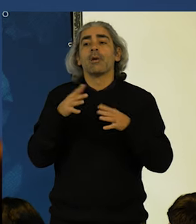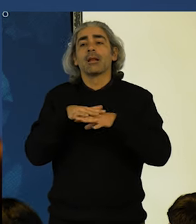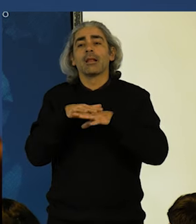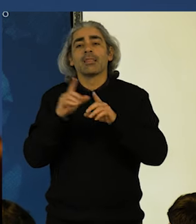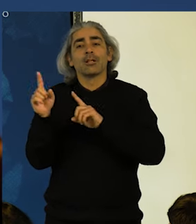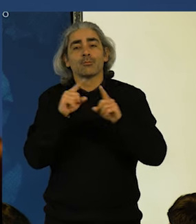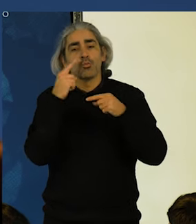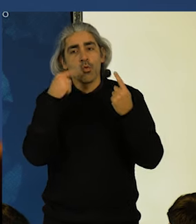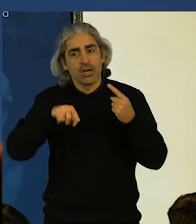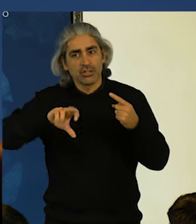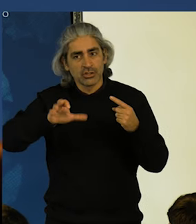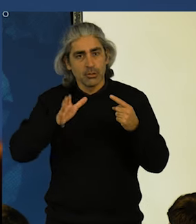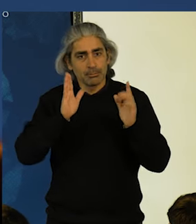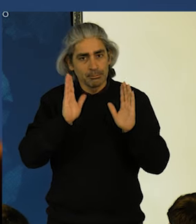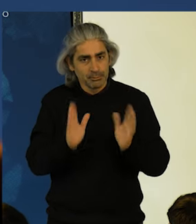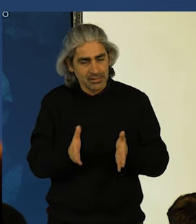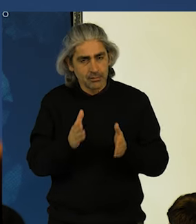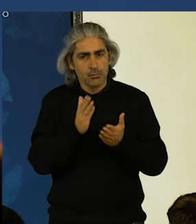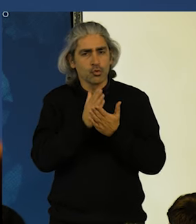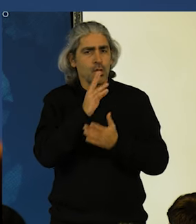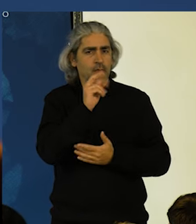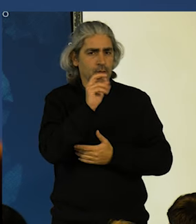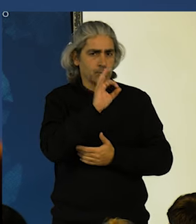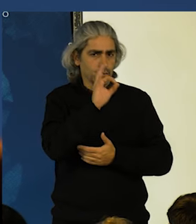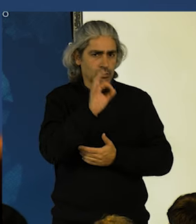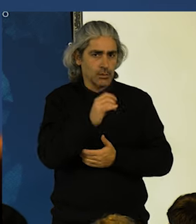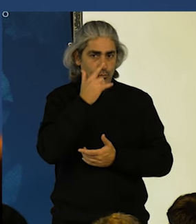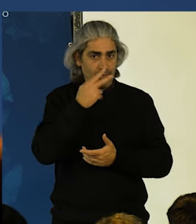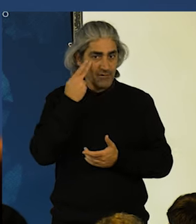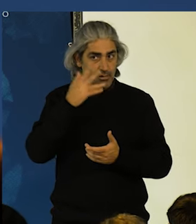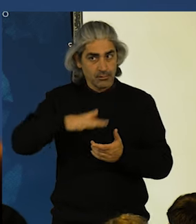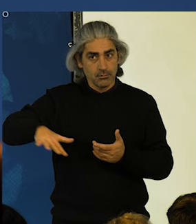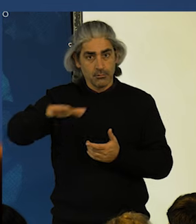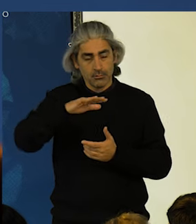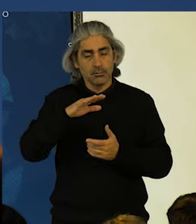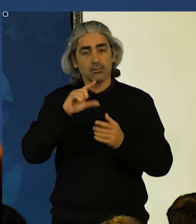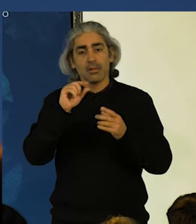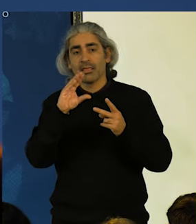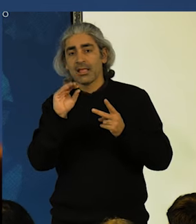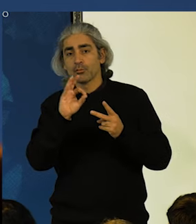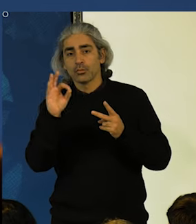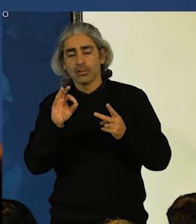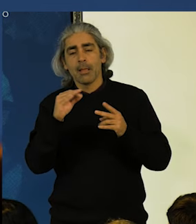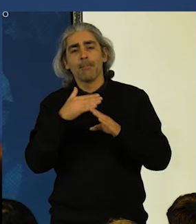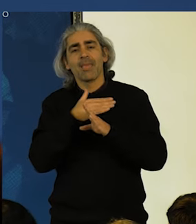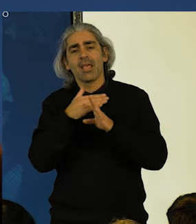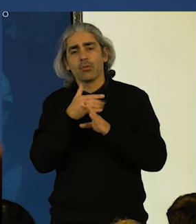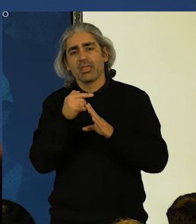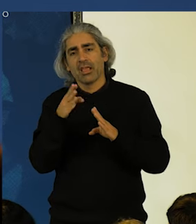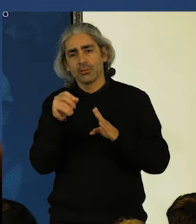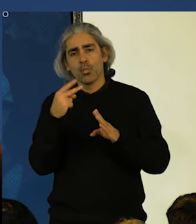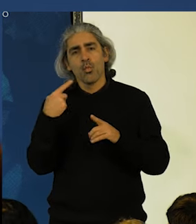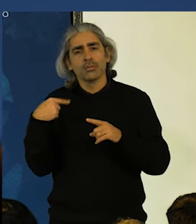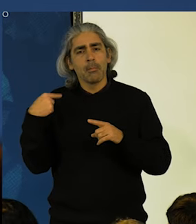públicos na região. Apenas 13% das pessoas da Lesíria e 10% das pessoas do Médio Tejo usam